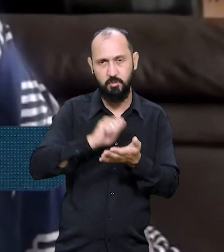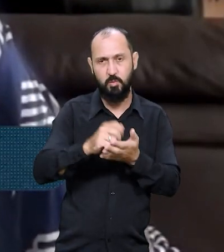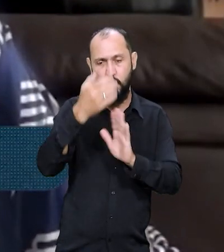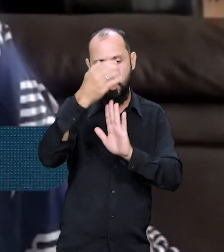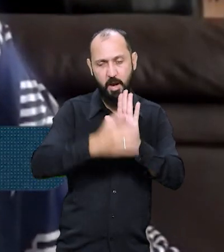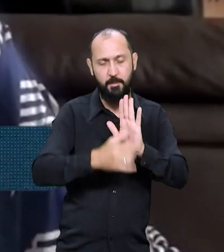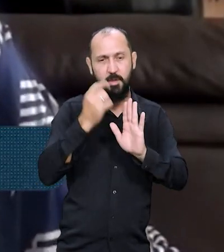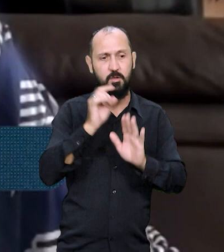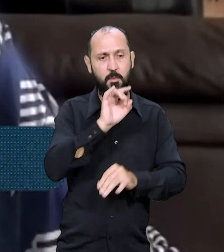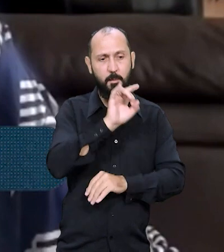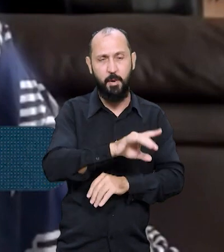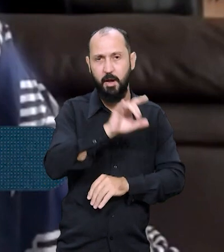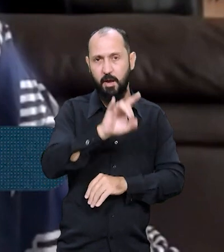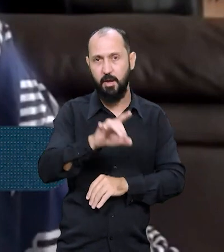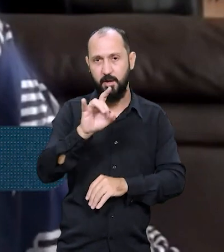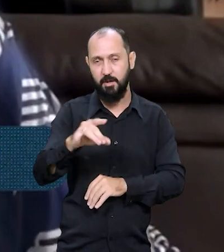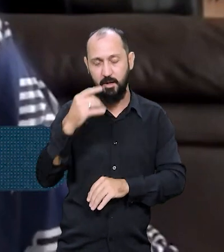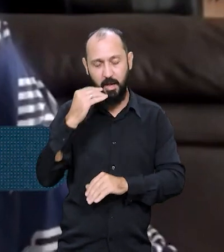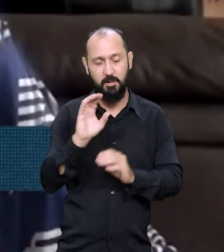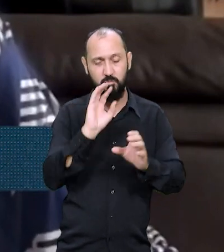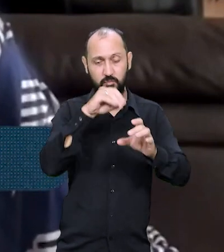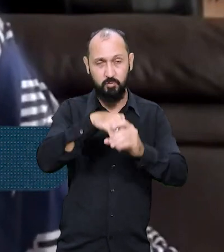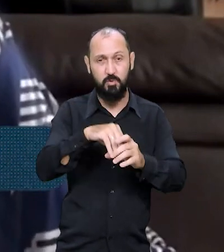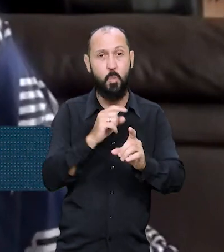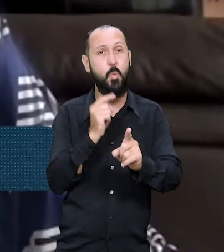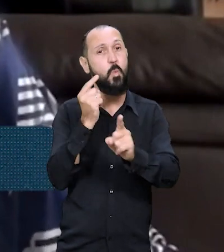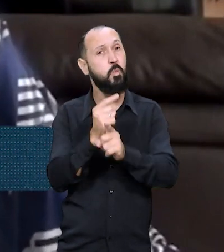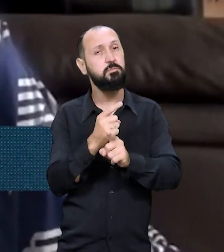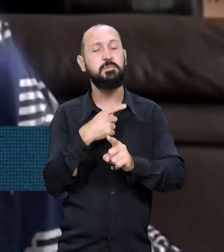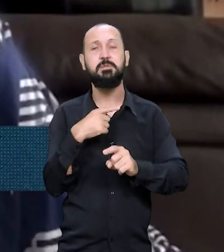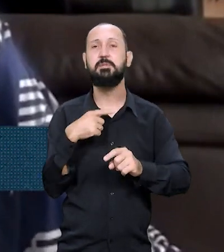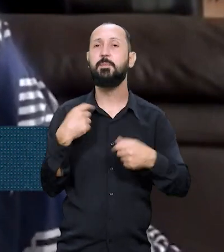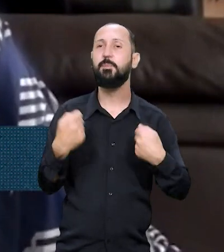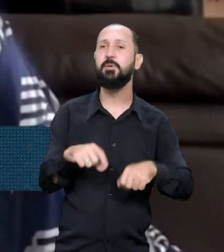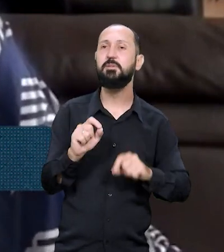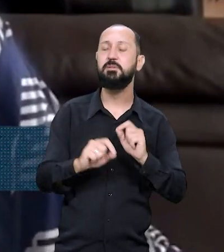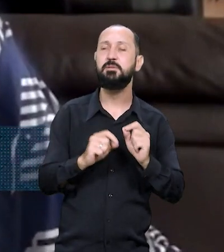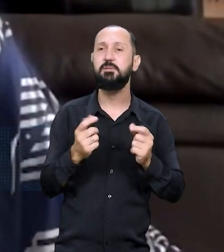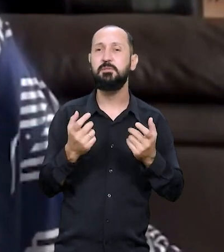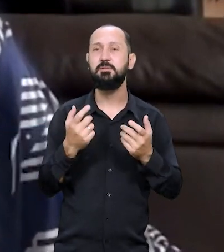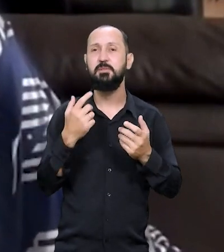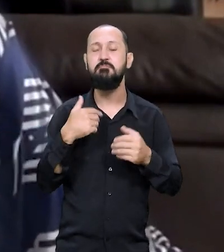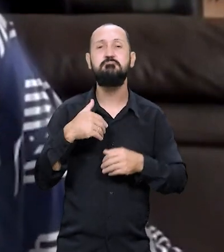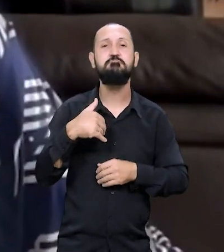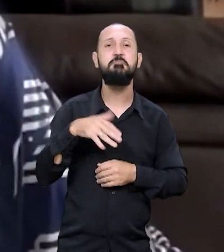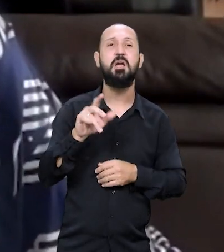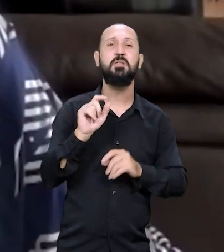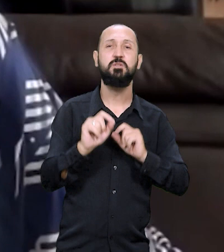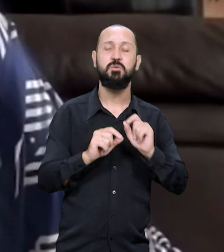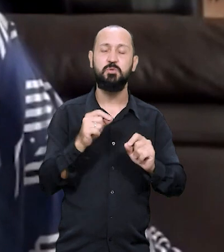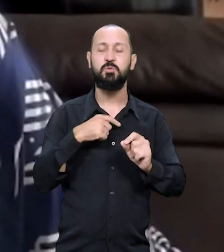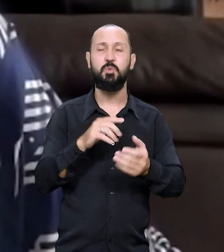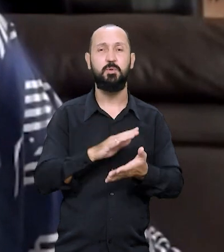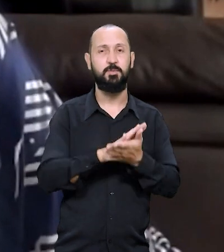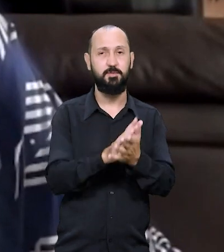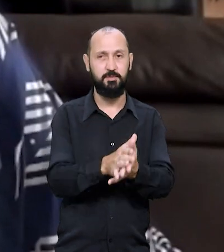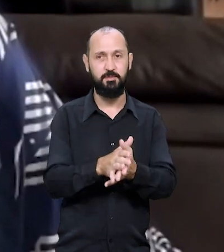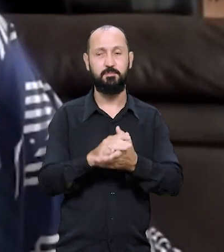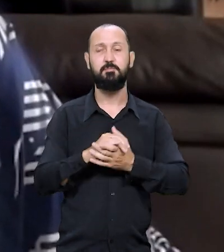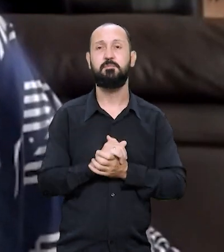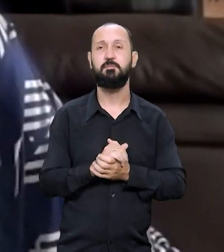dedico um capítulo para cada uma dessas áreas onde eu acho que a gente tem uma prevalência maior do